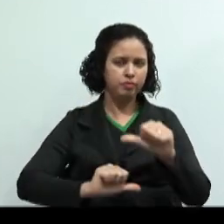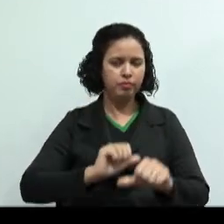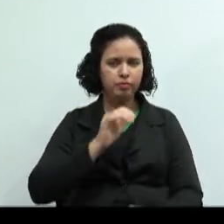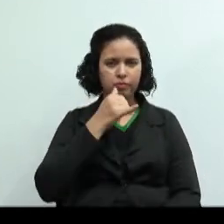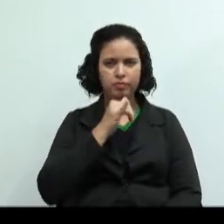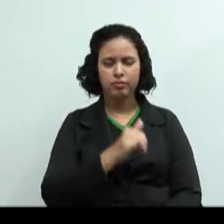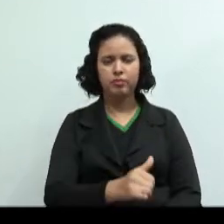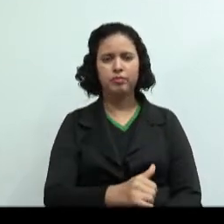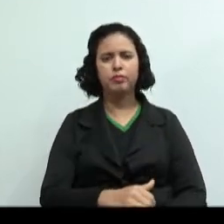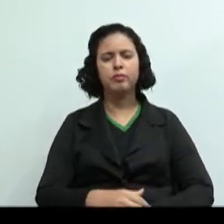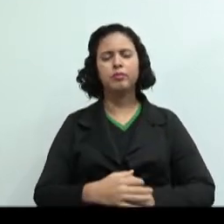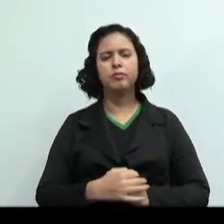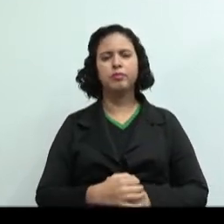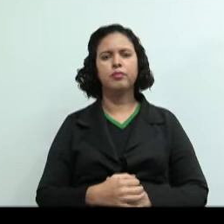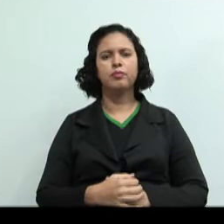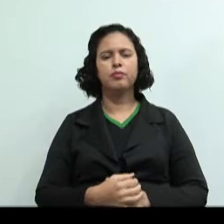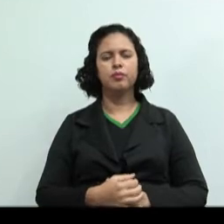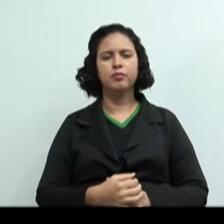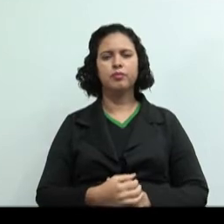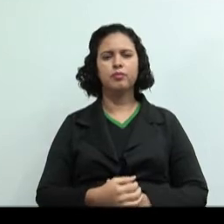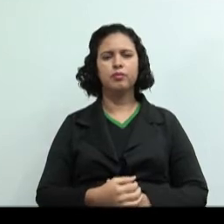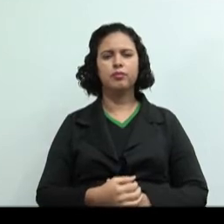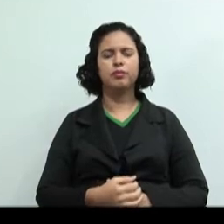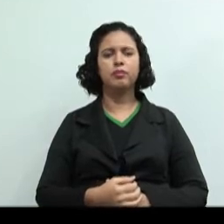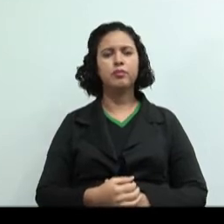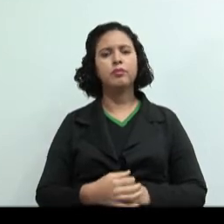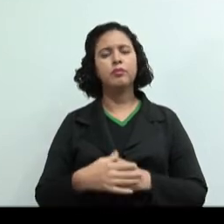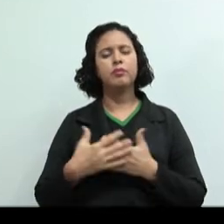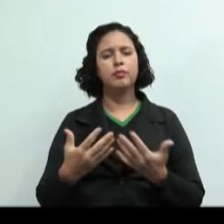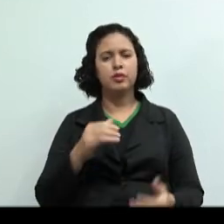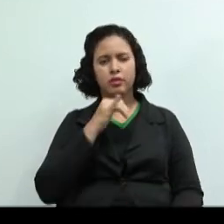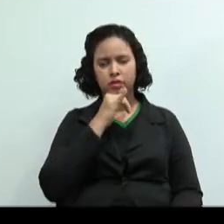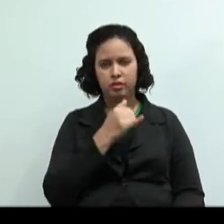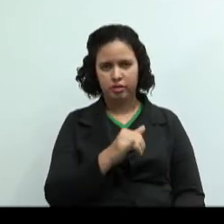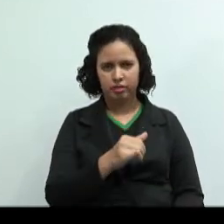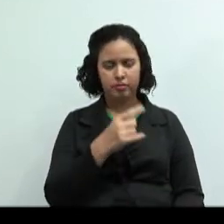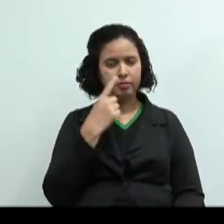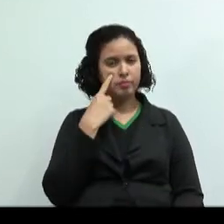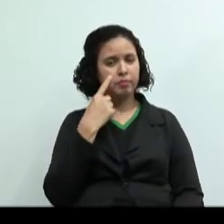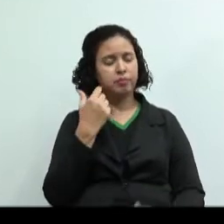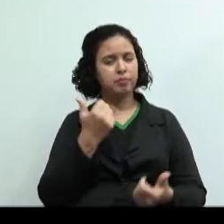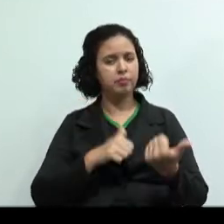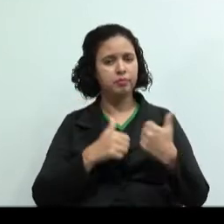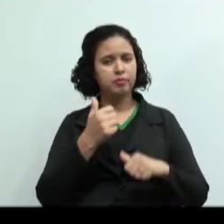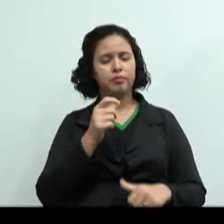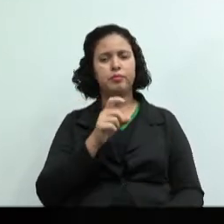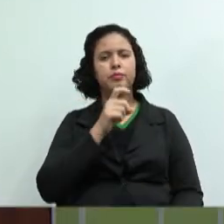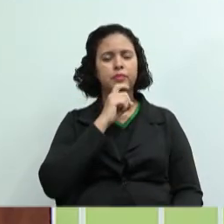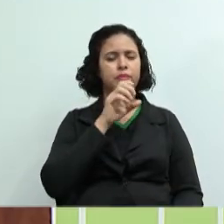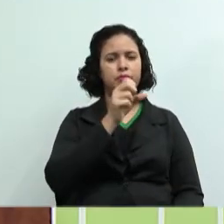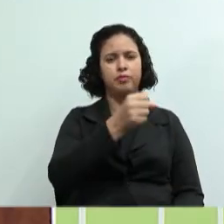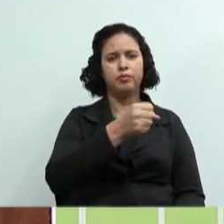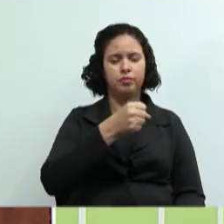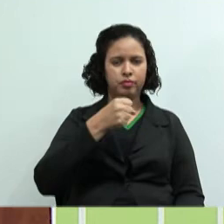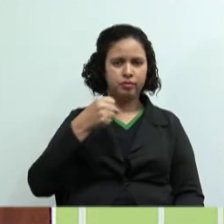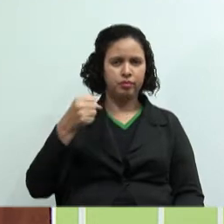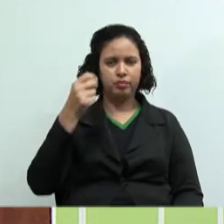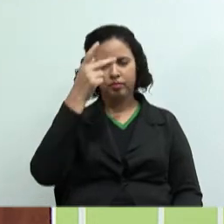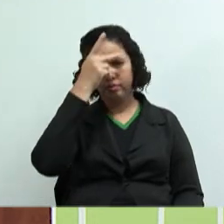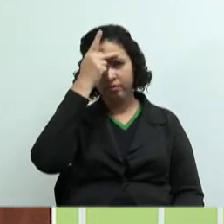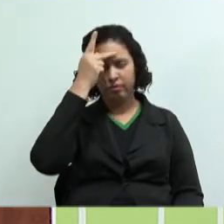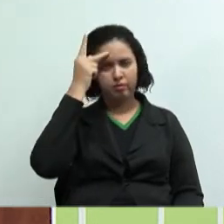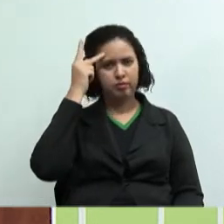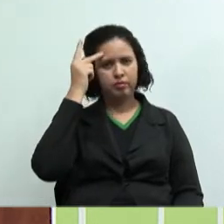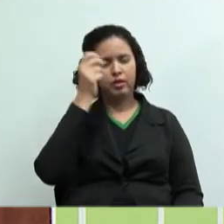energia elétrica é bem prático, principalmente quando a gente vai analisar uma geladeira. Uma geladeira, quando ela está parada lá, uma pessoa não fica